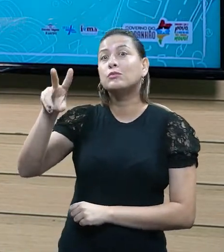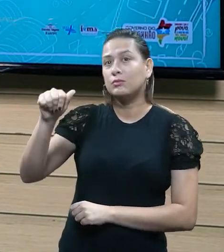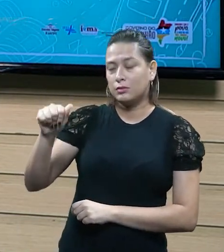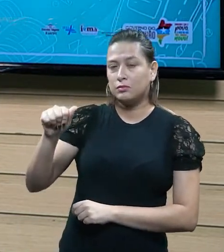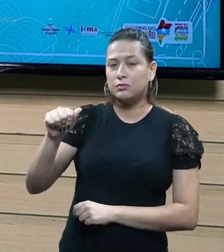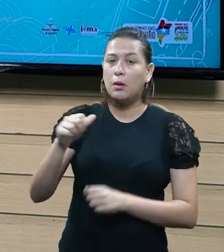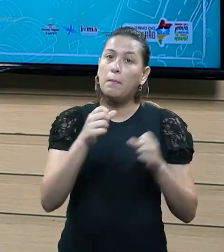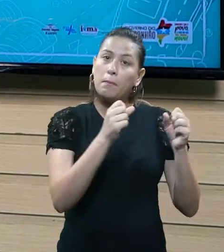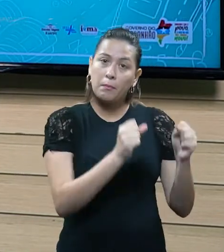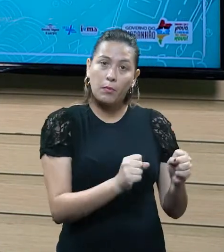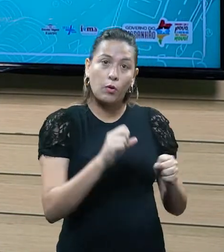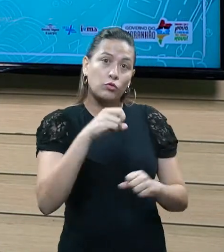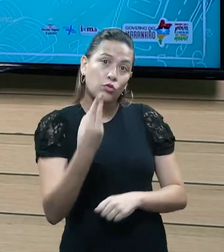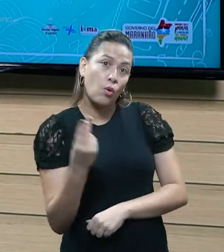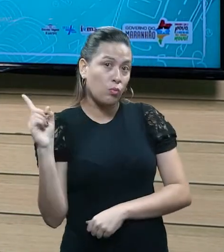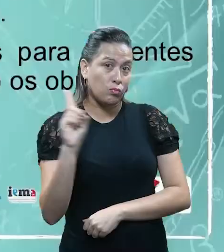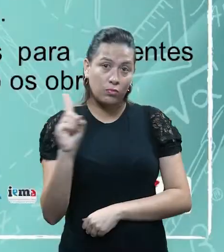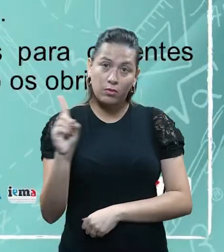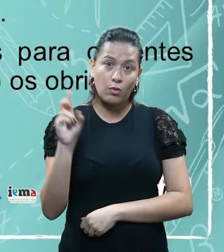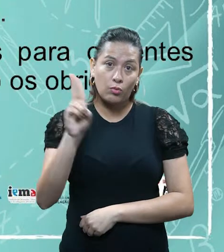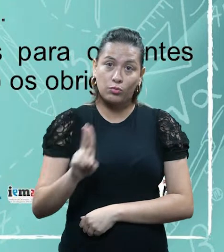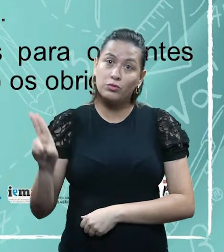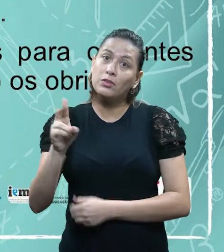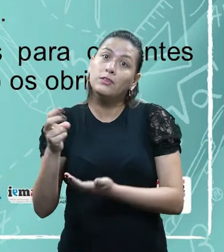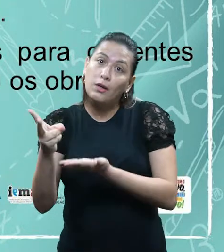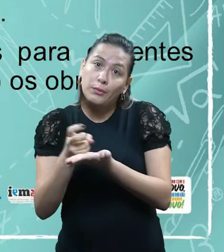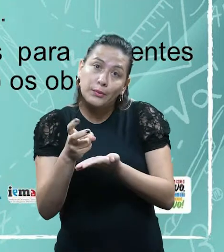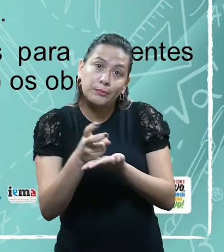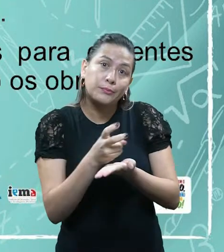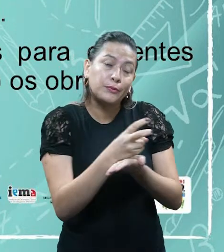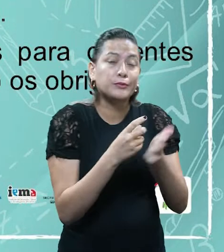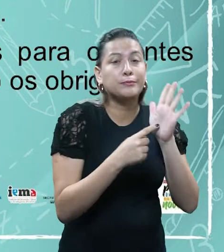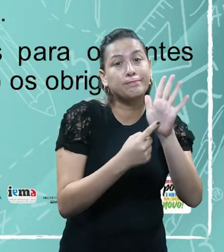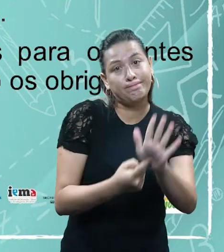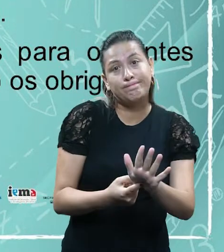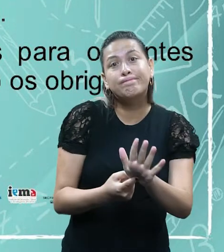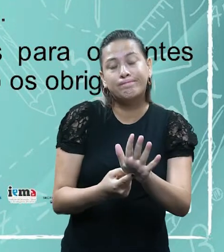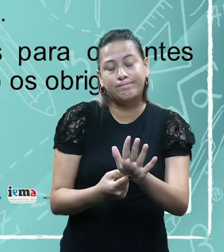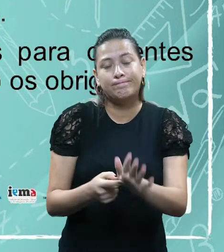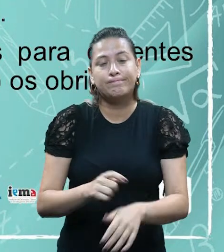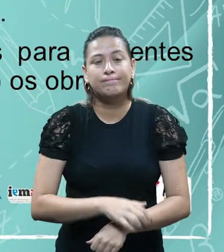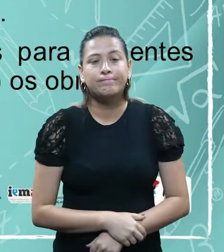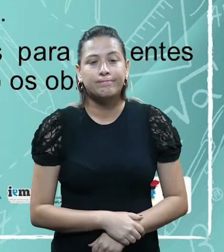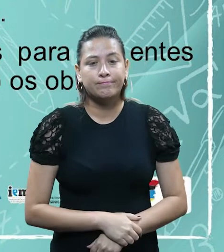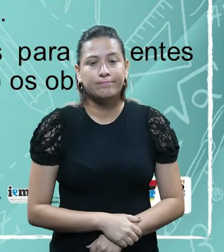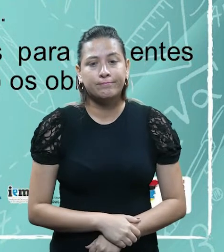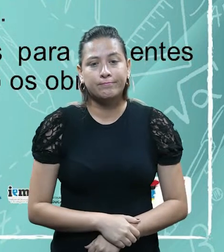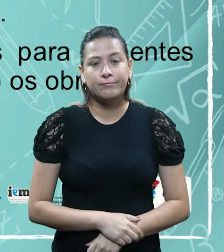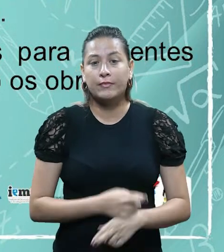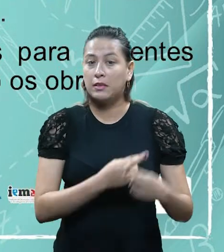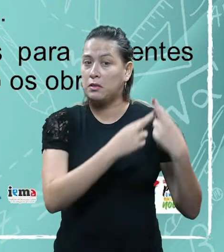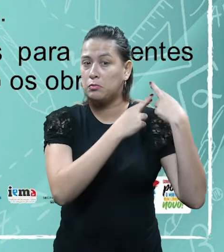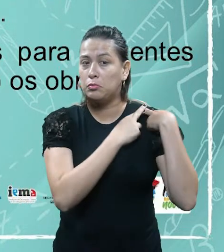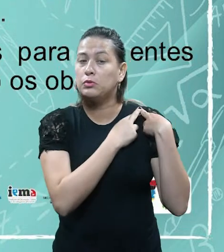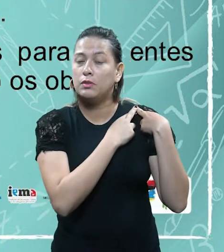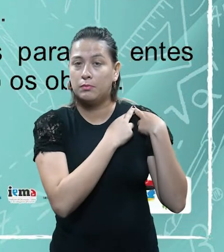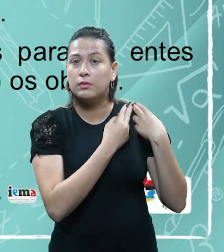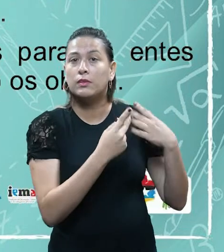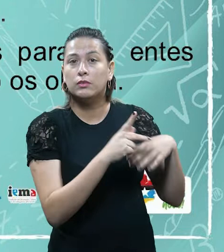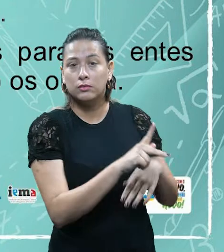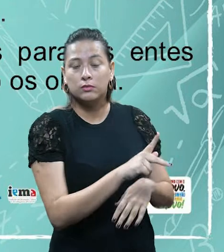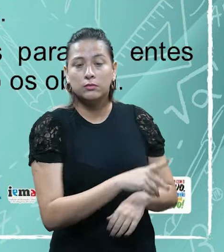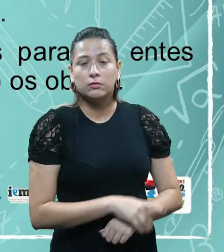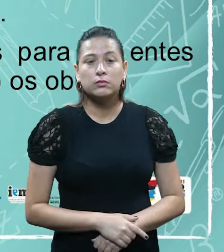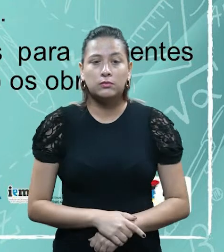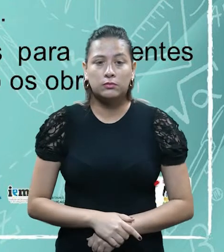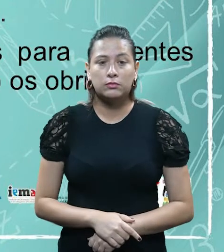podem ou não instituir o imposto, é, é, justamente, é, responsabilidade deles, está